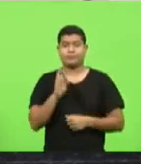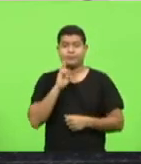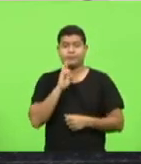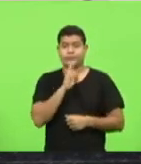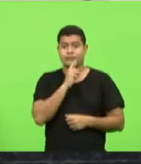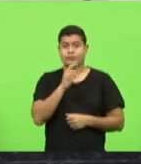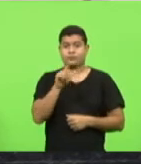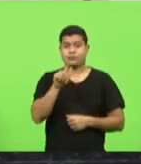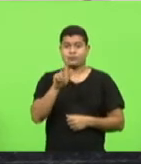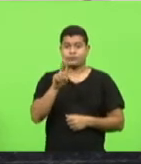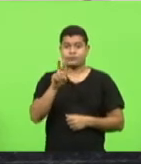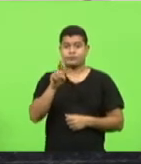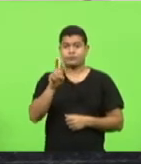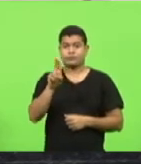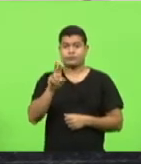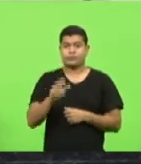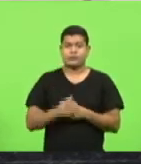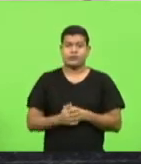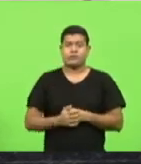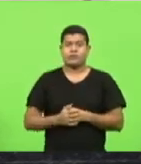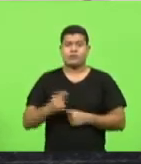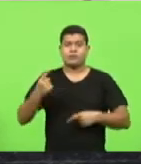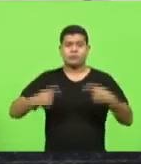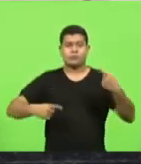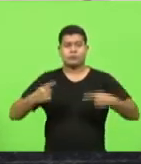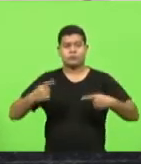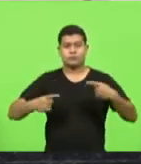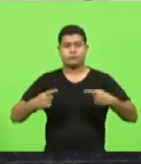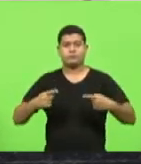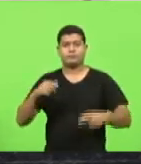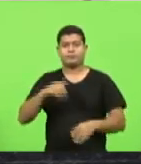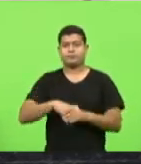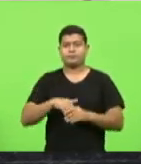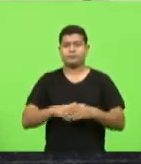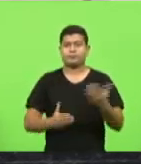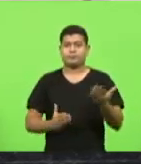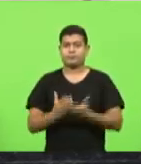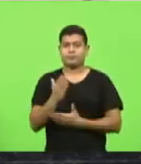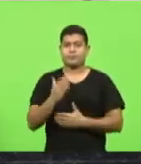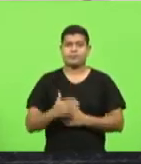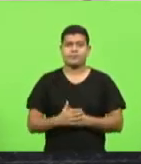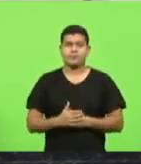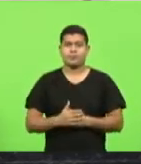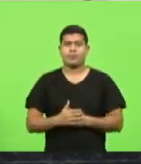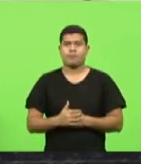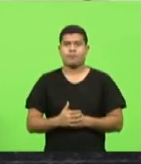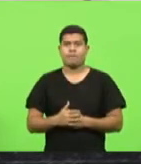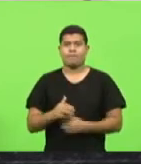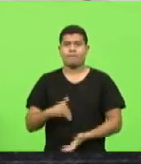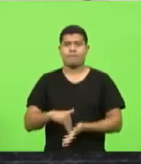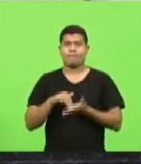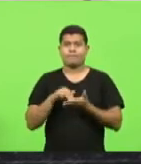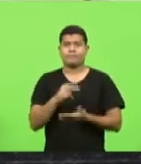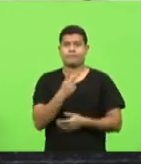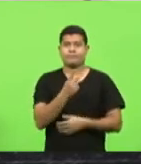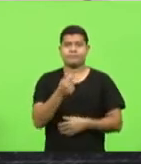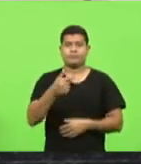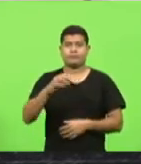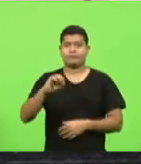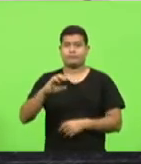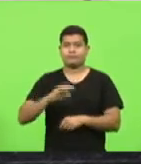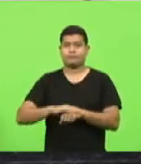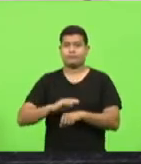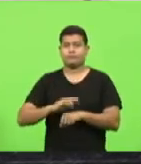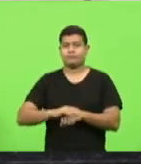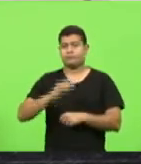em discussão em votação aprovado moção número 270 deputado